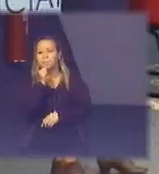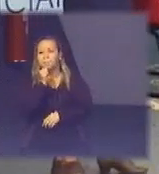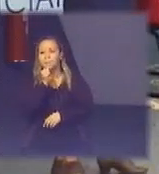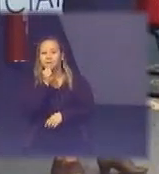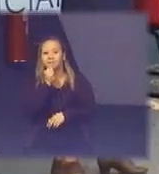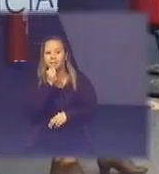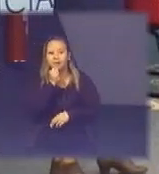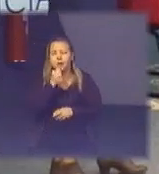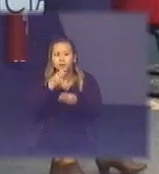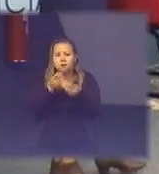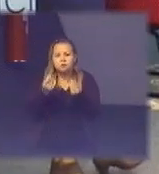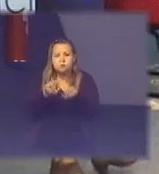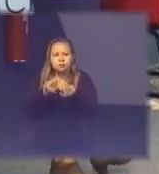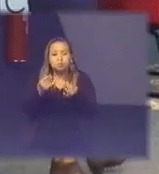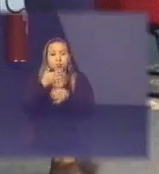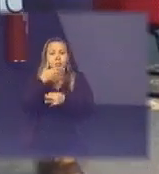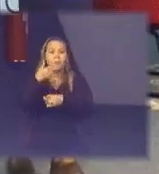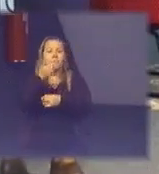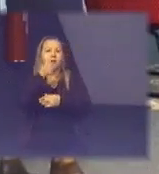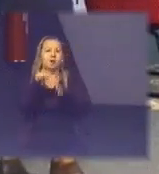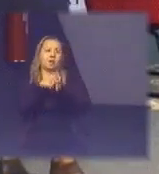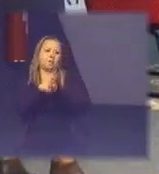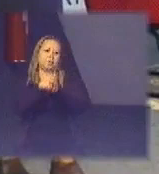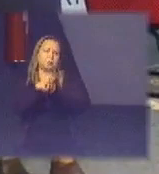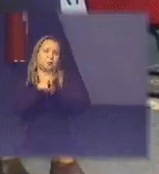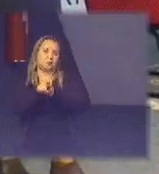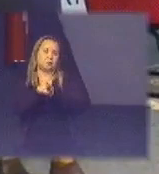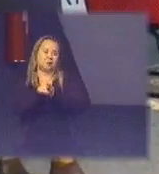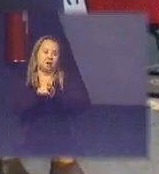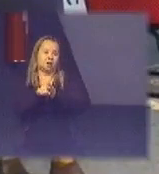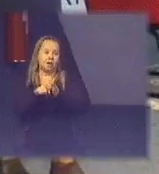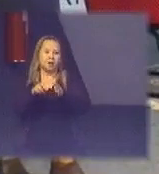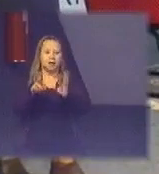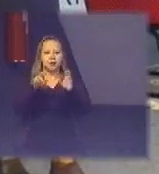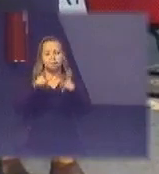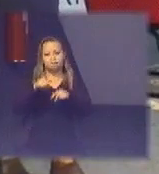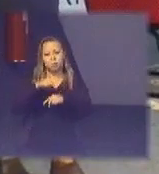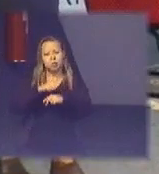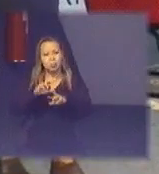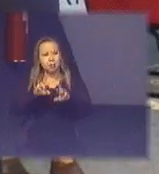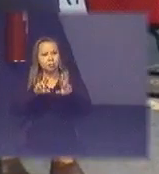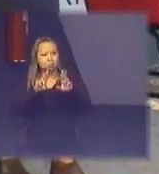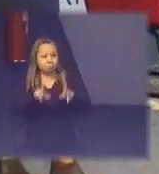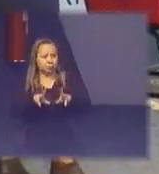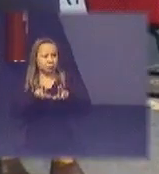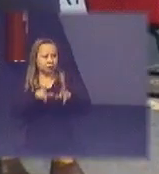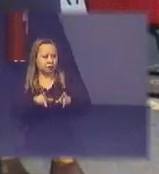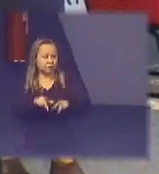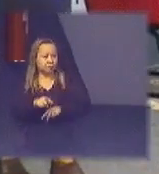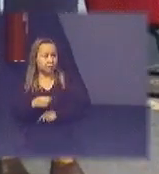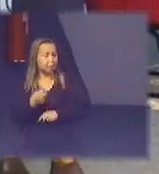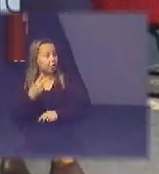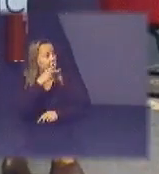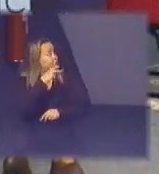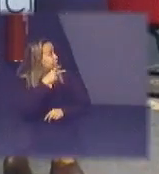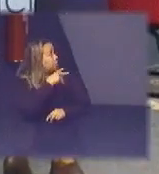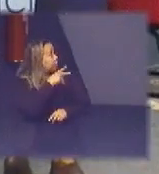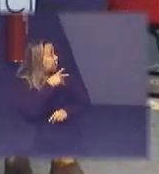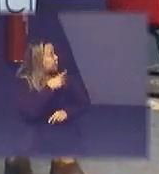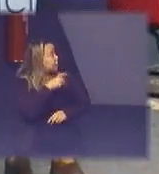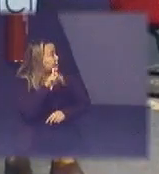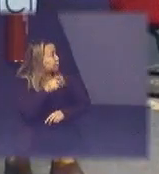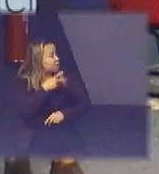refinar essa pesquisa e georreferencial o que vocês estão vendo aqui é a malha rodoviária o que vocês estão vendo é a primeira vez que a gente